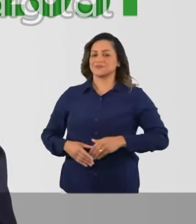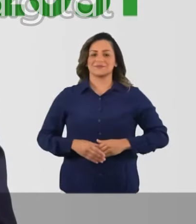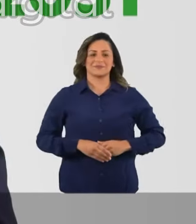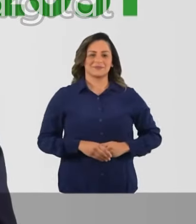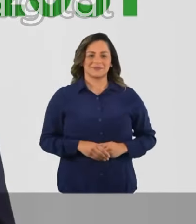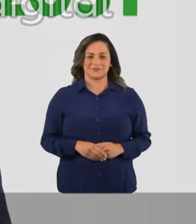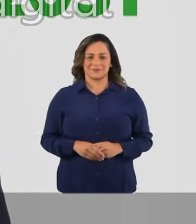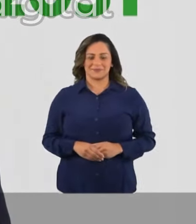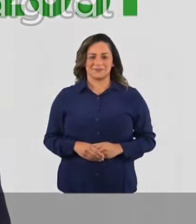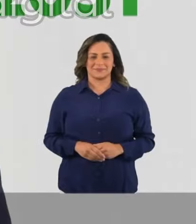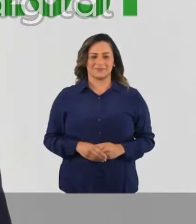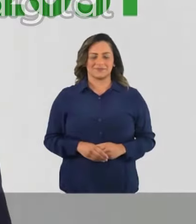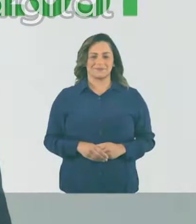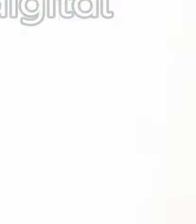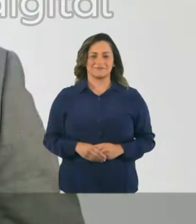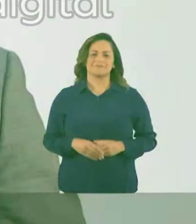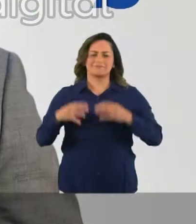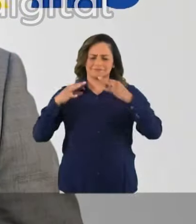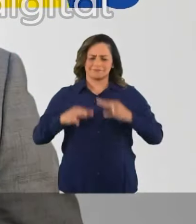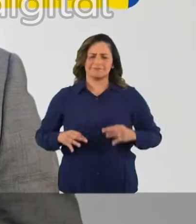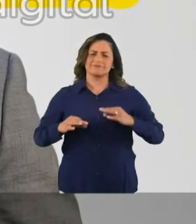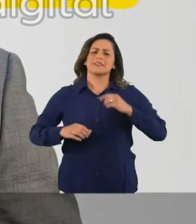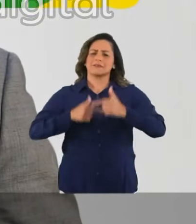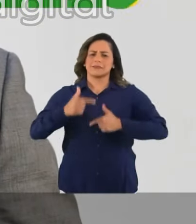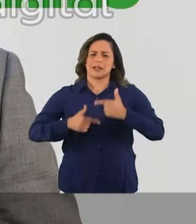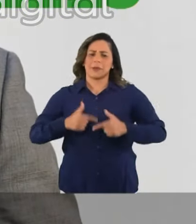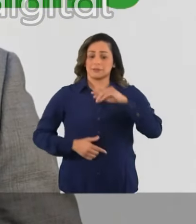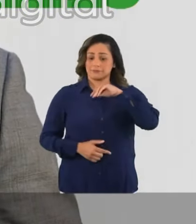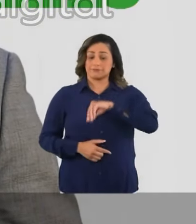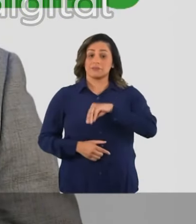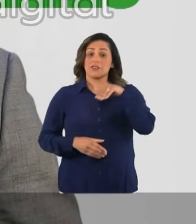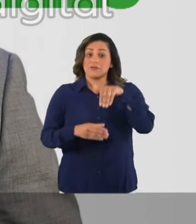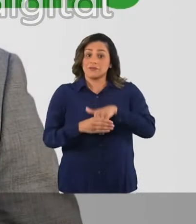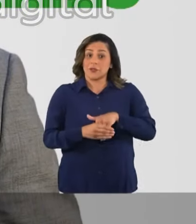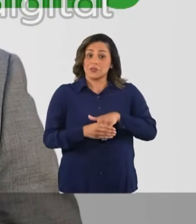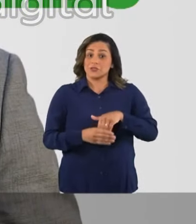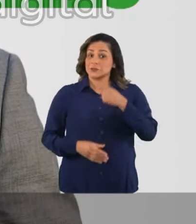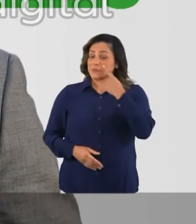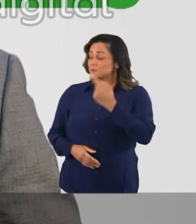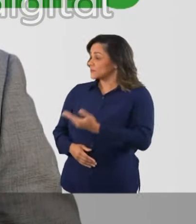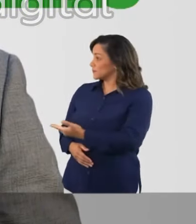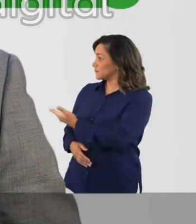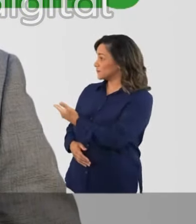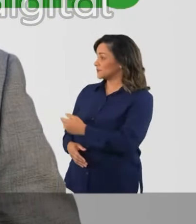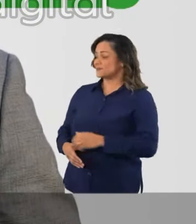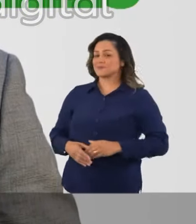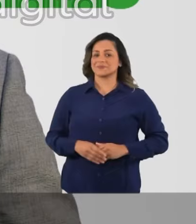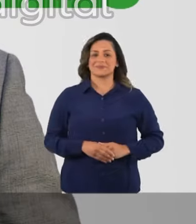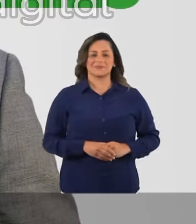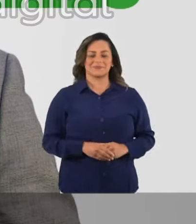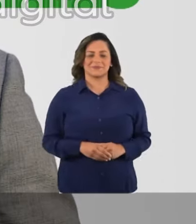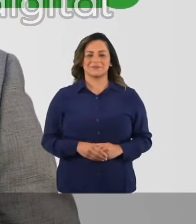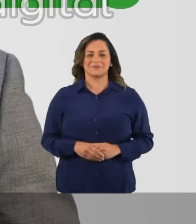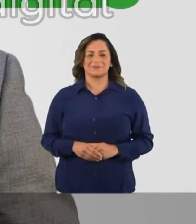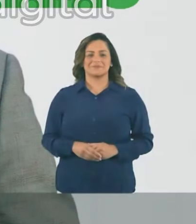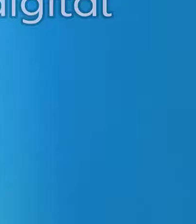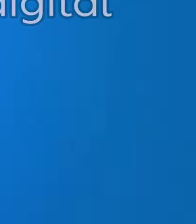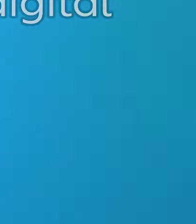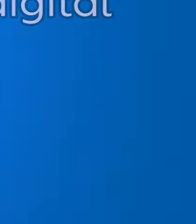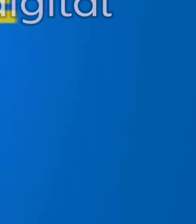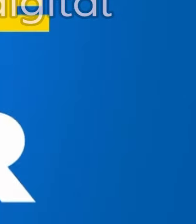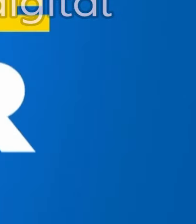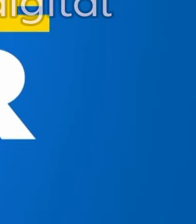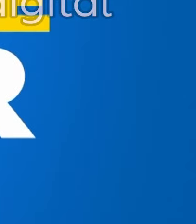Vote 22-051. Dignidade, trabalho e renda. Vote Márcio Santos Eventos 22-22-5.